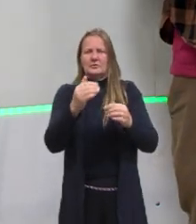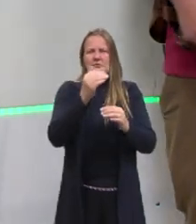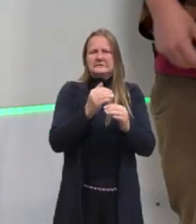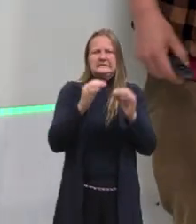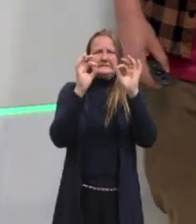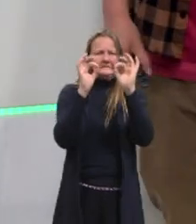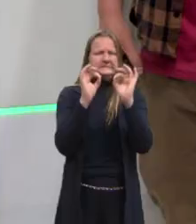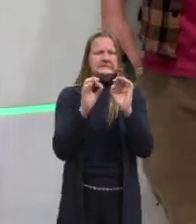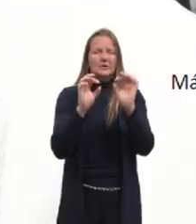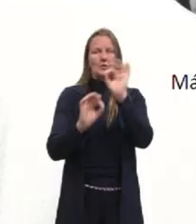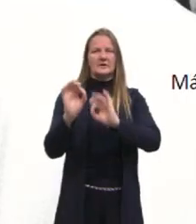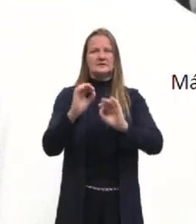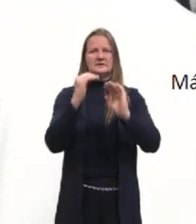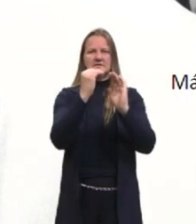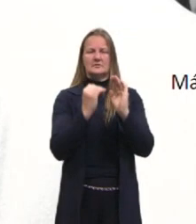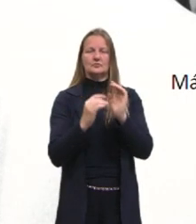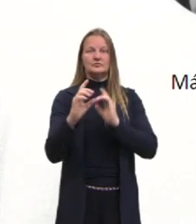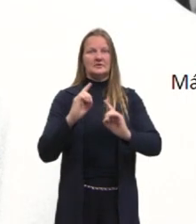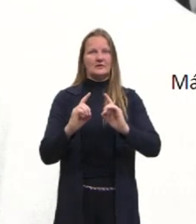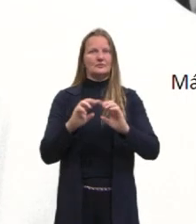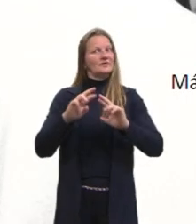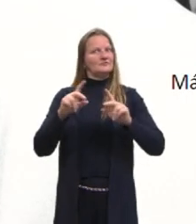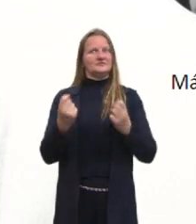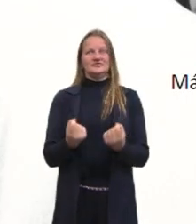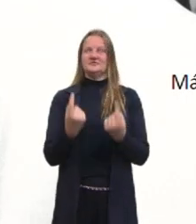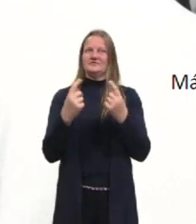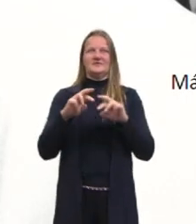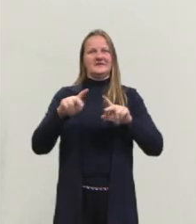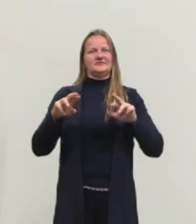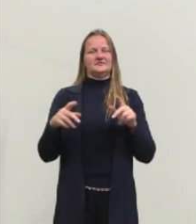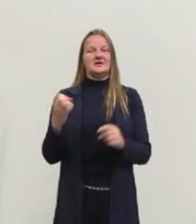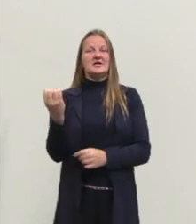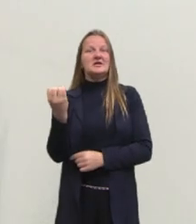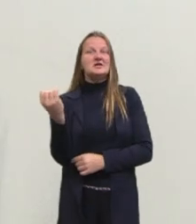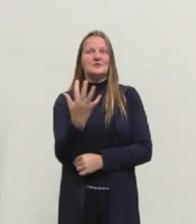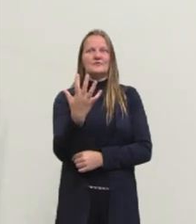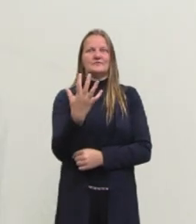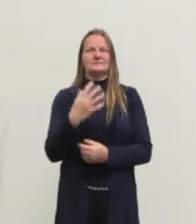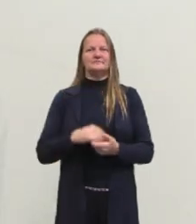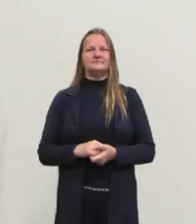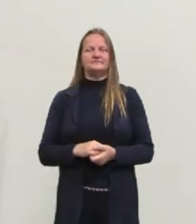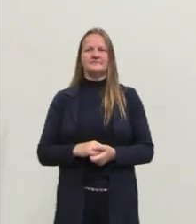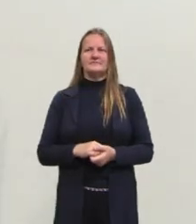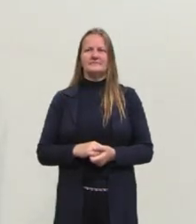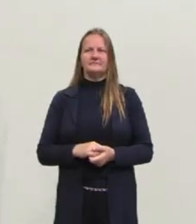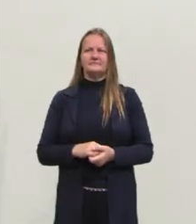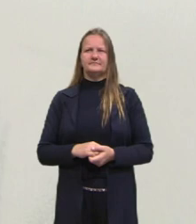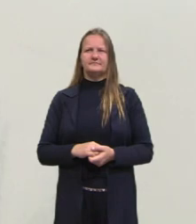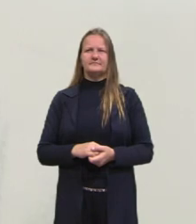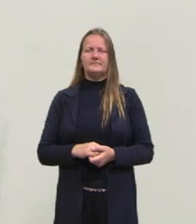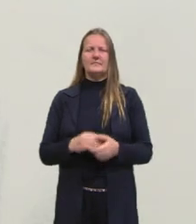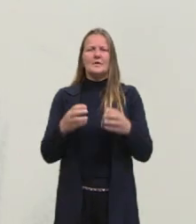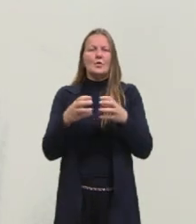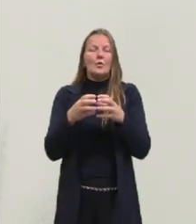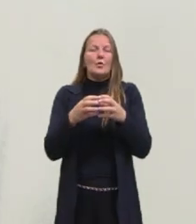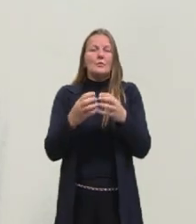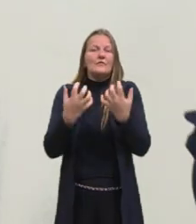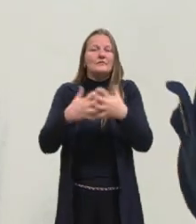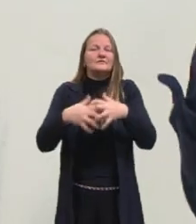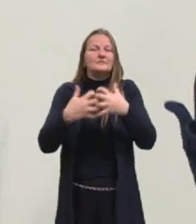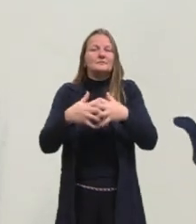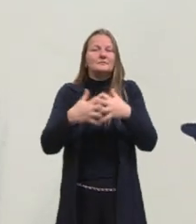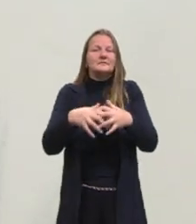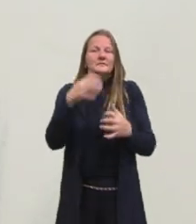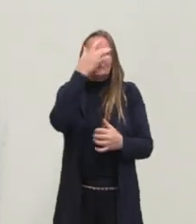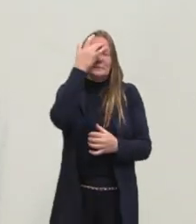travessão, para um diálogo. Então, isso é uma inovação. É uma inovação. É uma tentativa de trazer para dentro